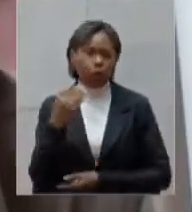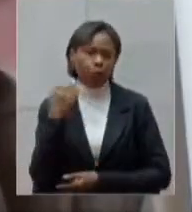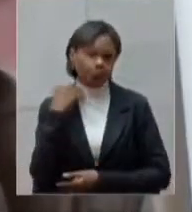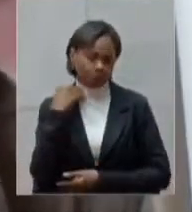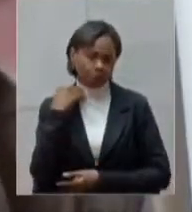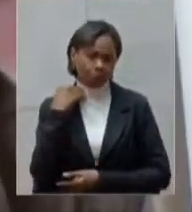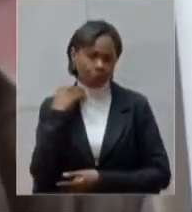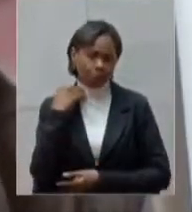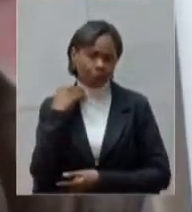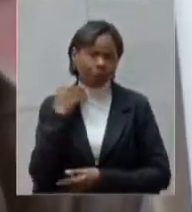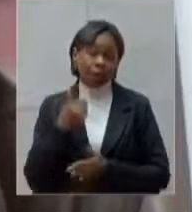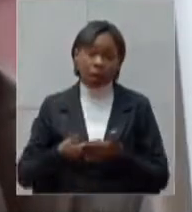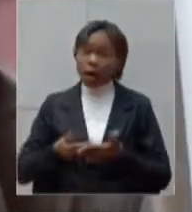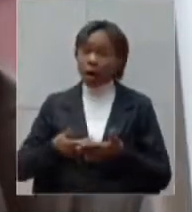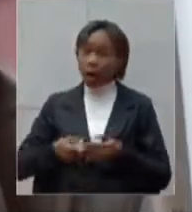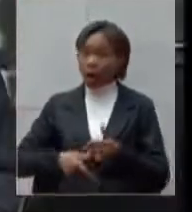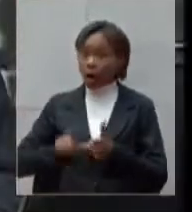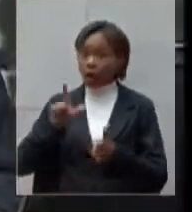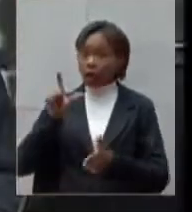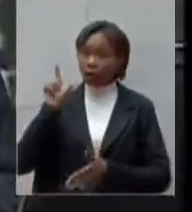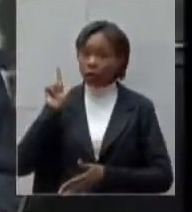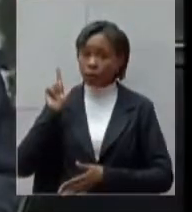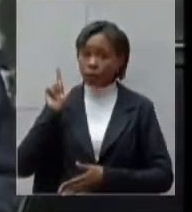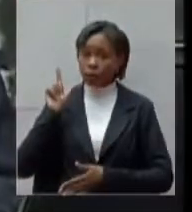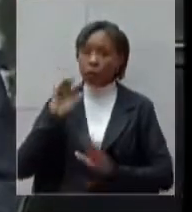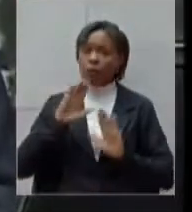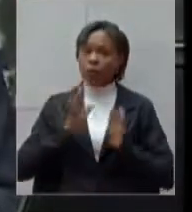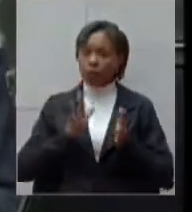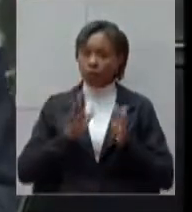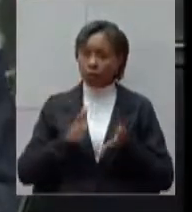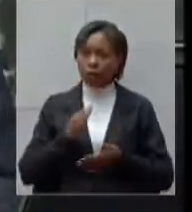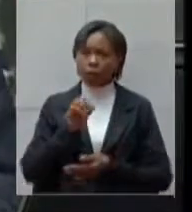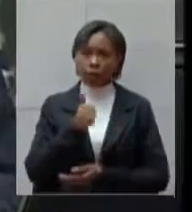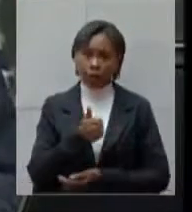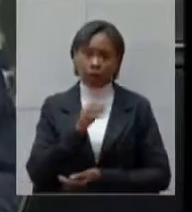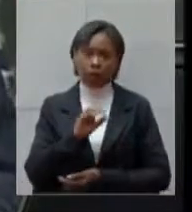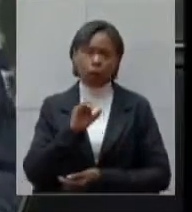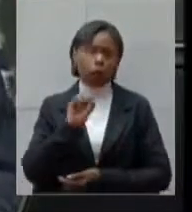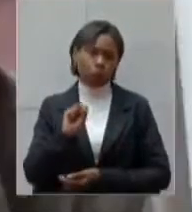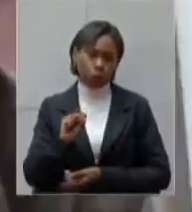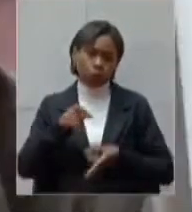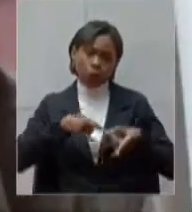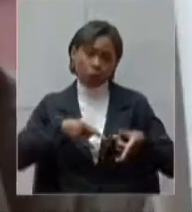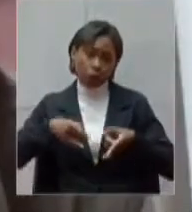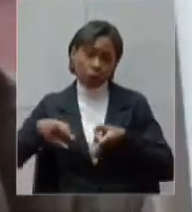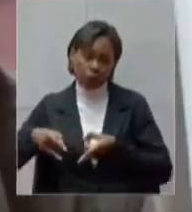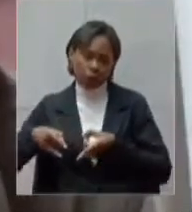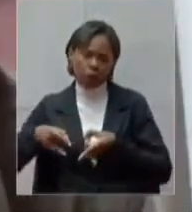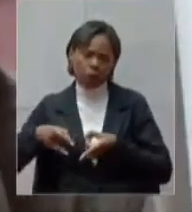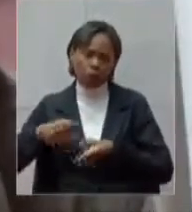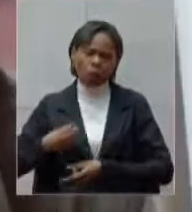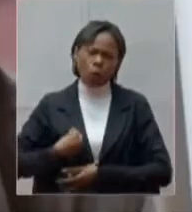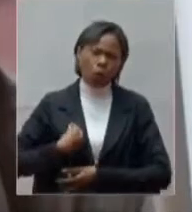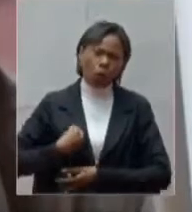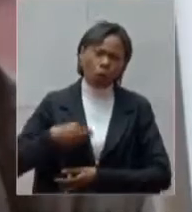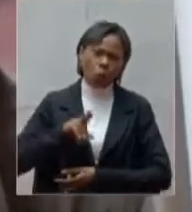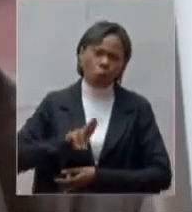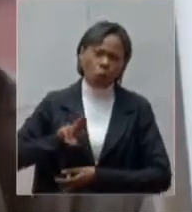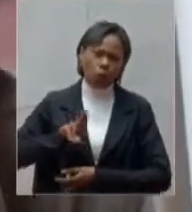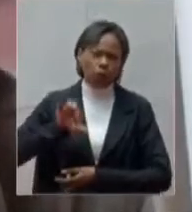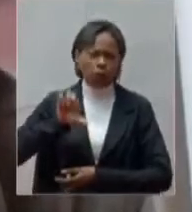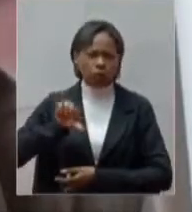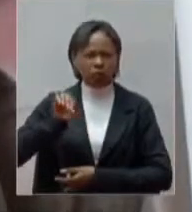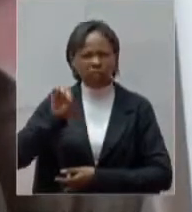sendo que antes nós já tínhamos com esses 108 leitos que tínhamos uma ocupação da ordem de 90%